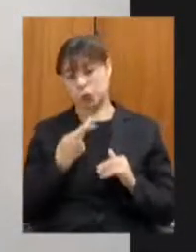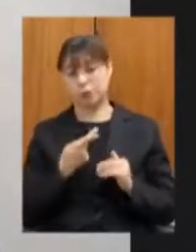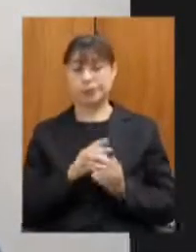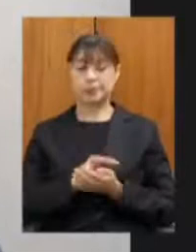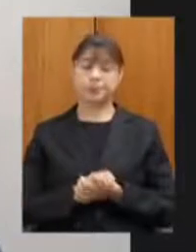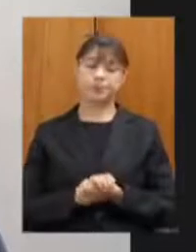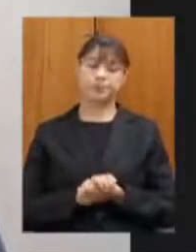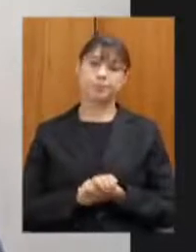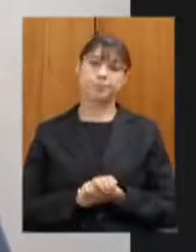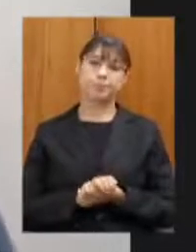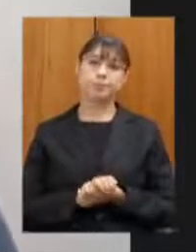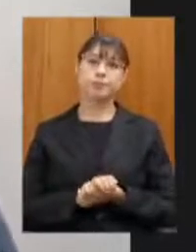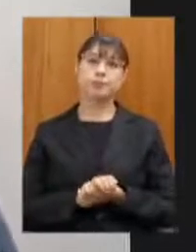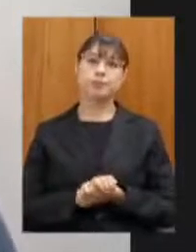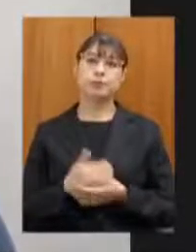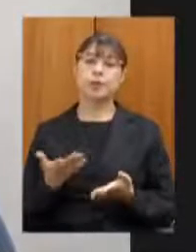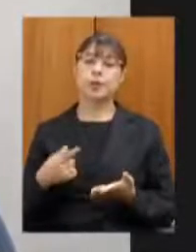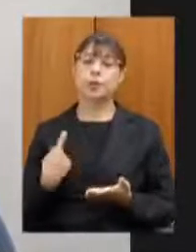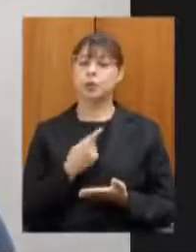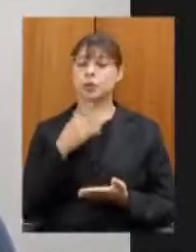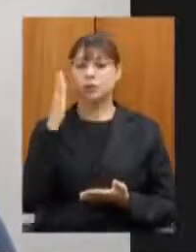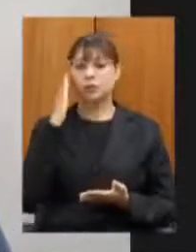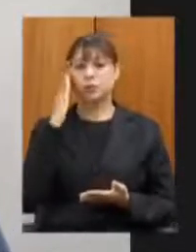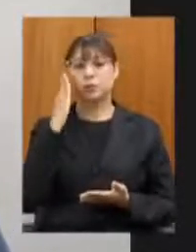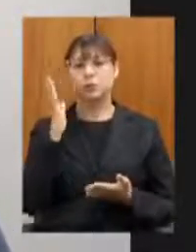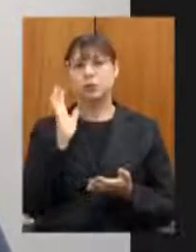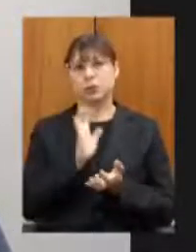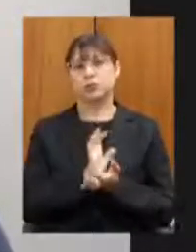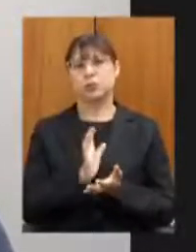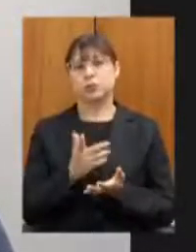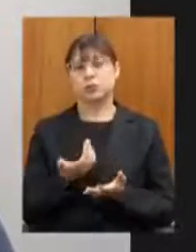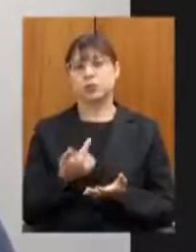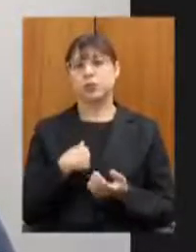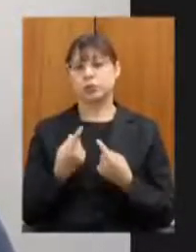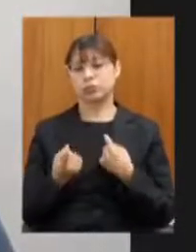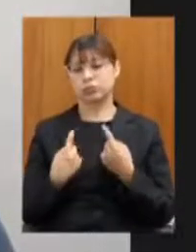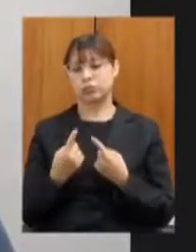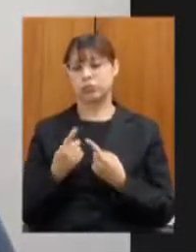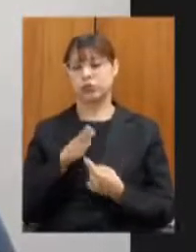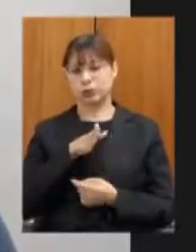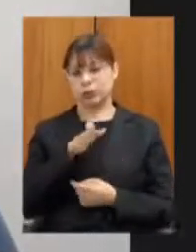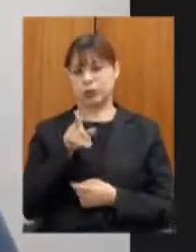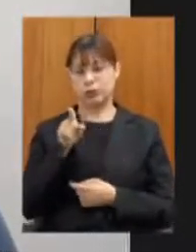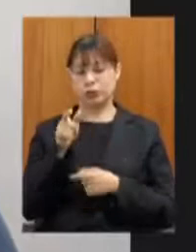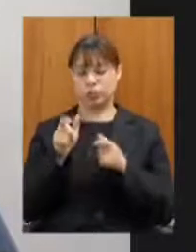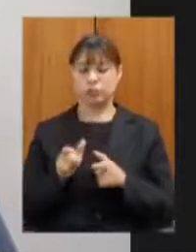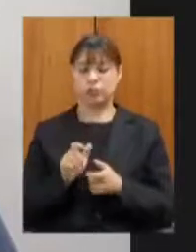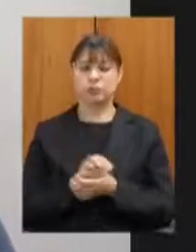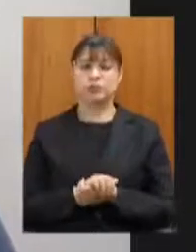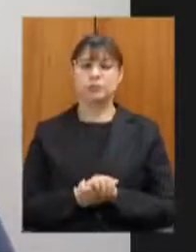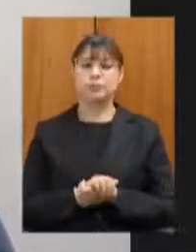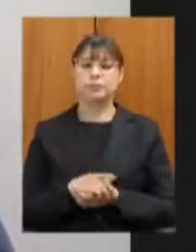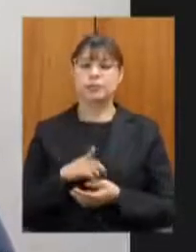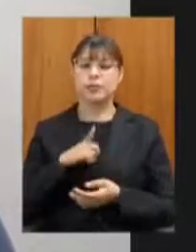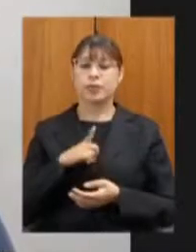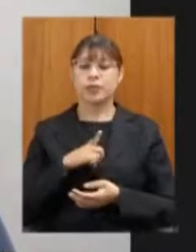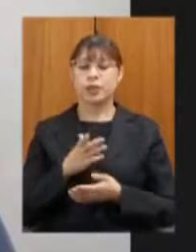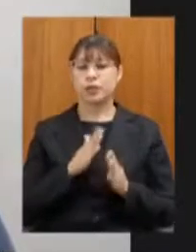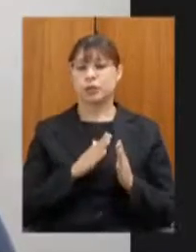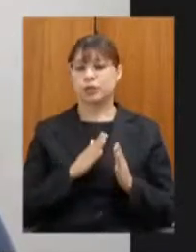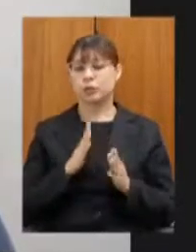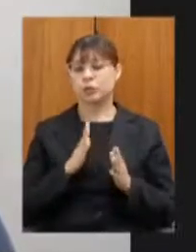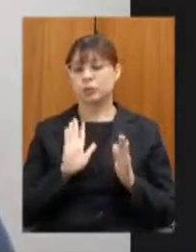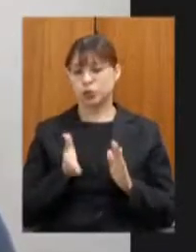então a gente sabe que a situação e eu tenho transitado por lá houve um processo de